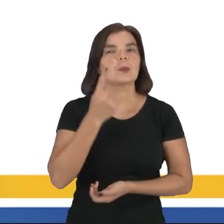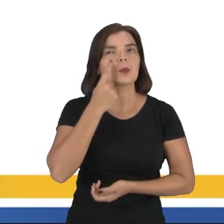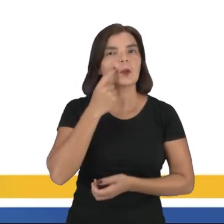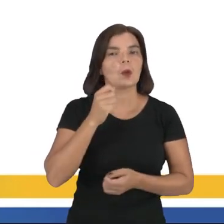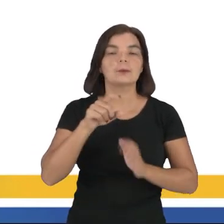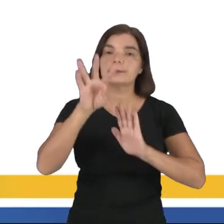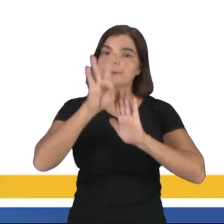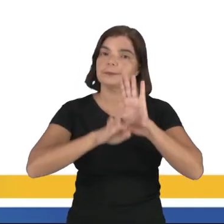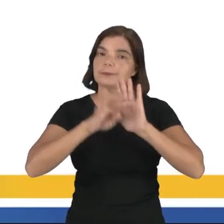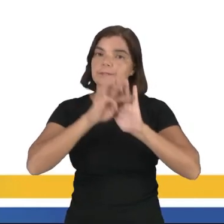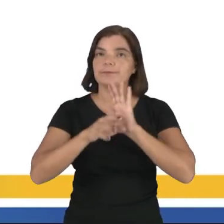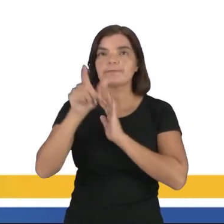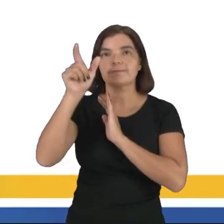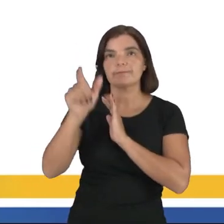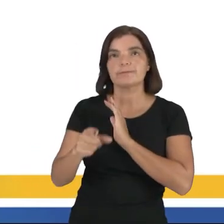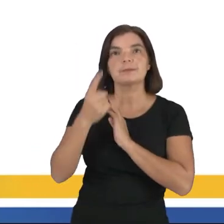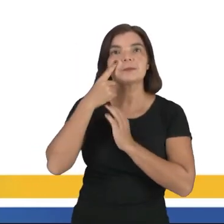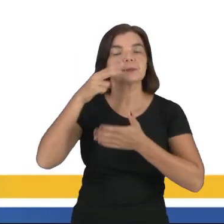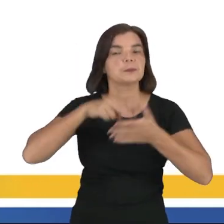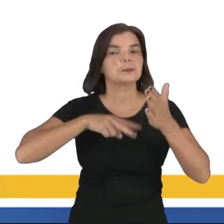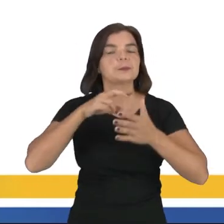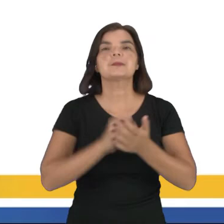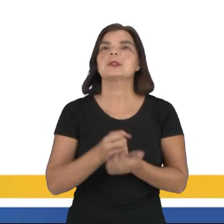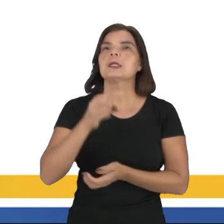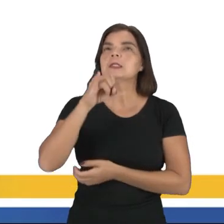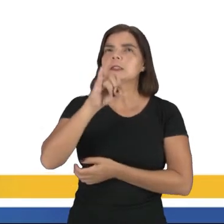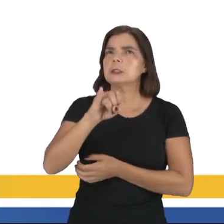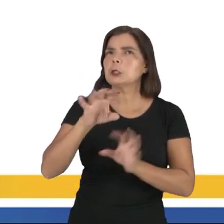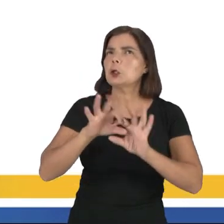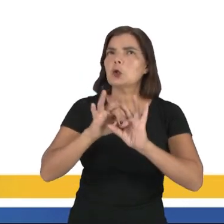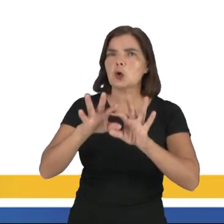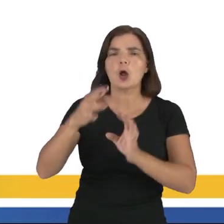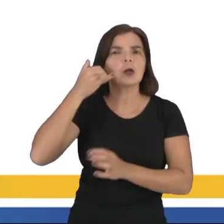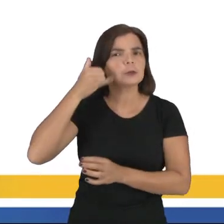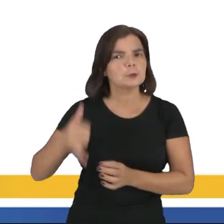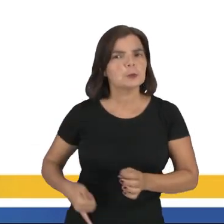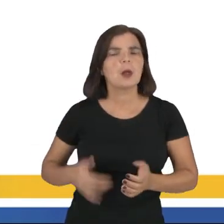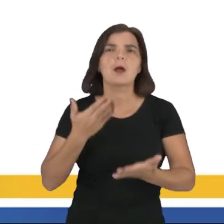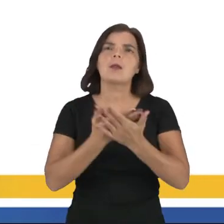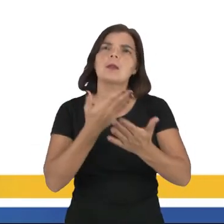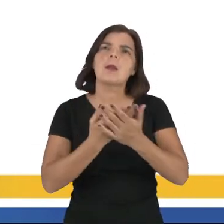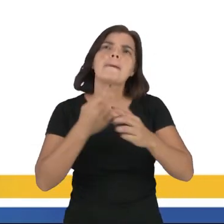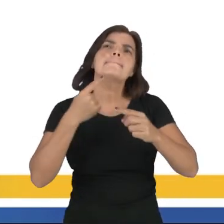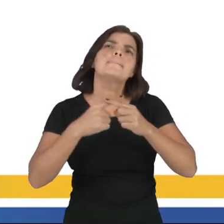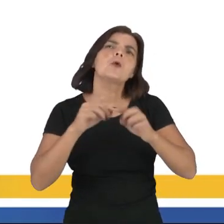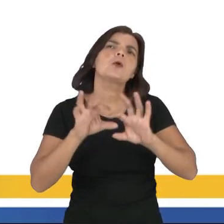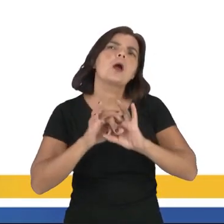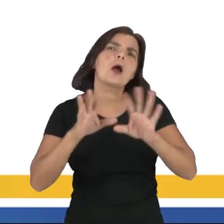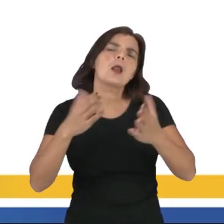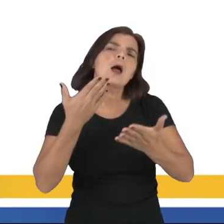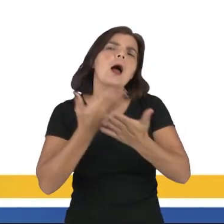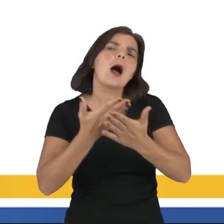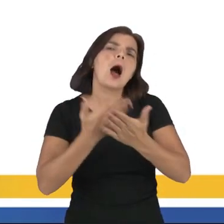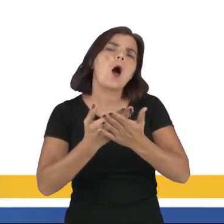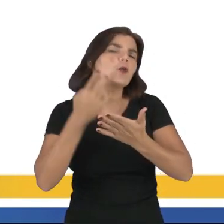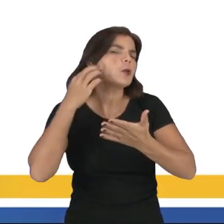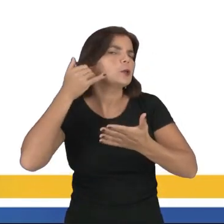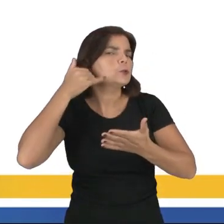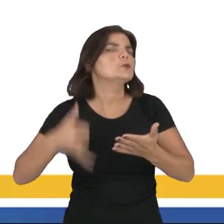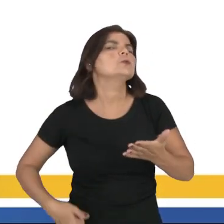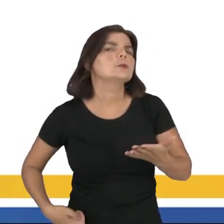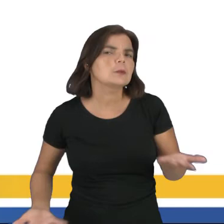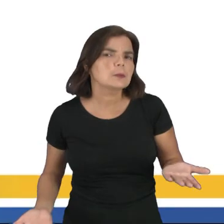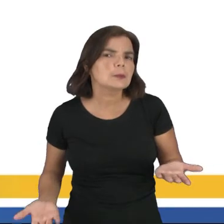Olhem esse texto ao lado. Vamos lê-lo. Se não é permitido o celular na aula, por que é permitido a aula no celular?